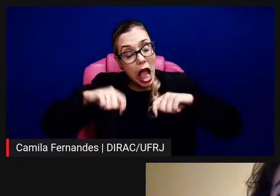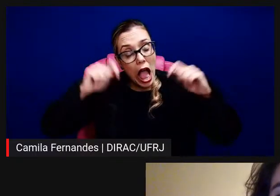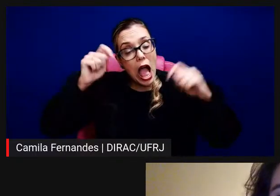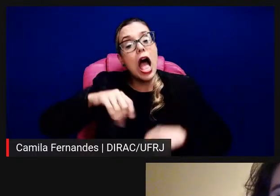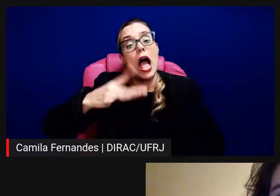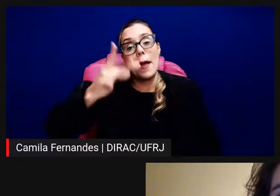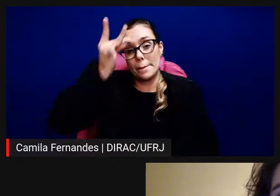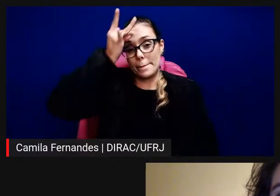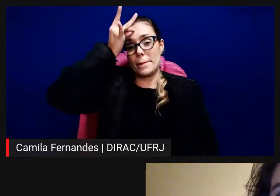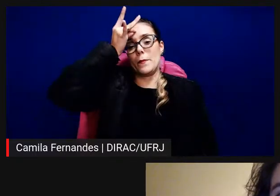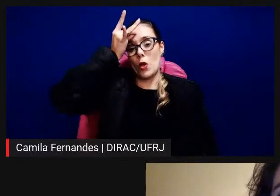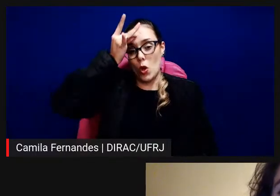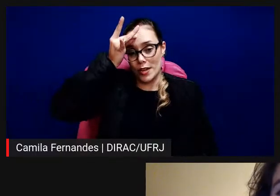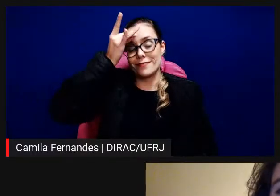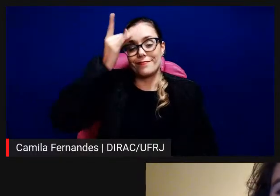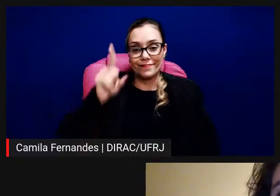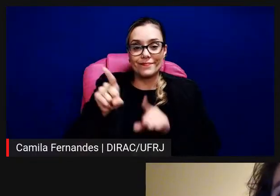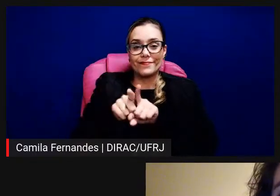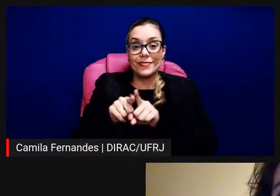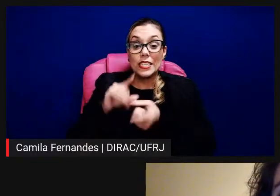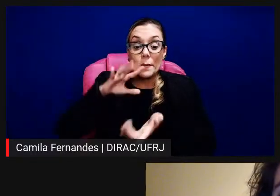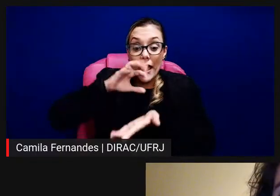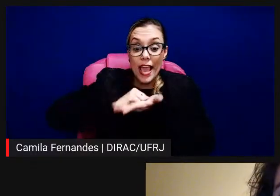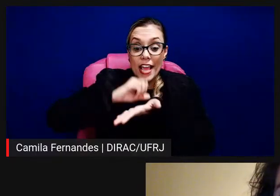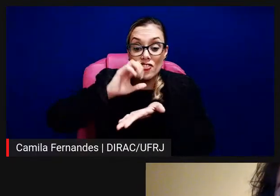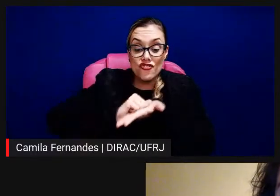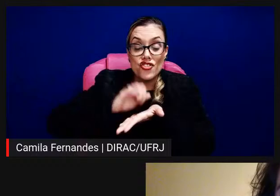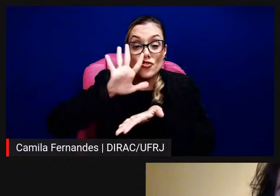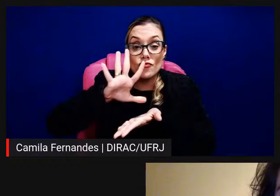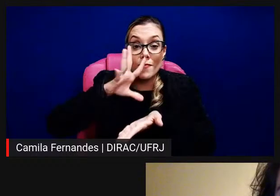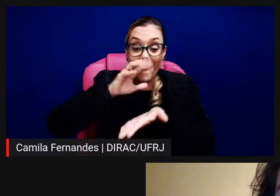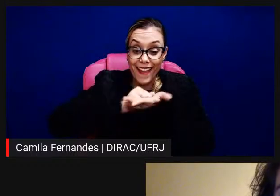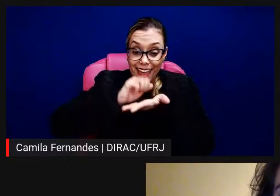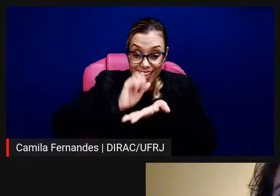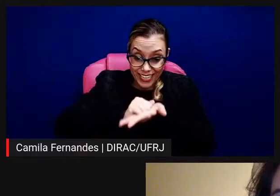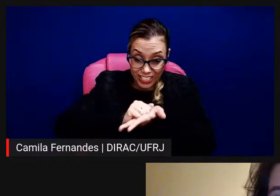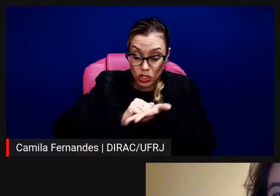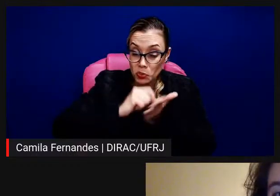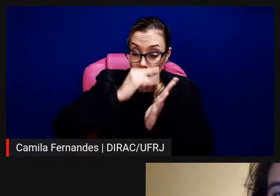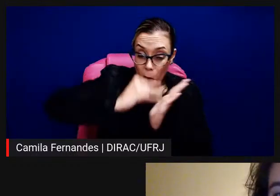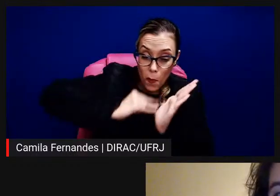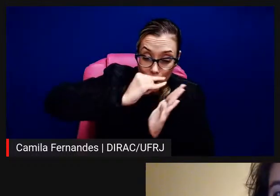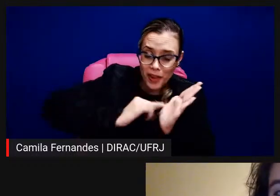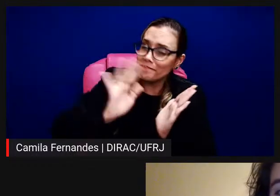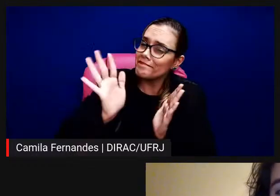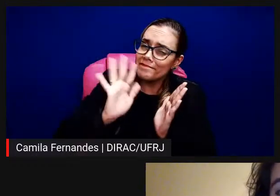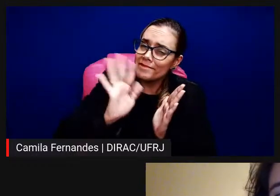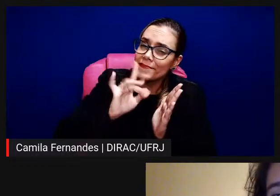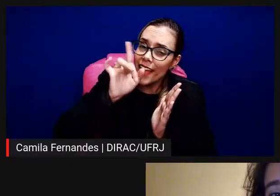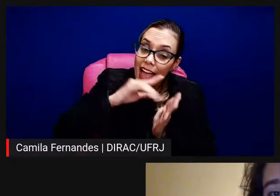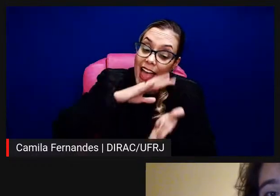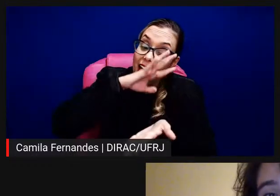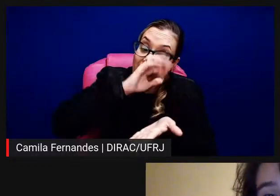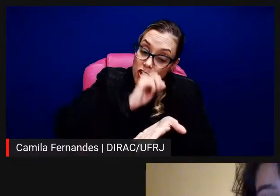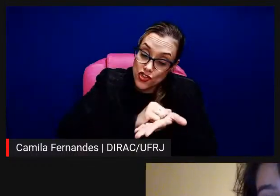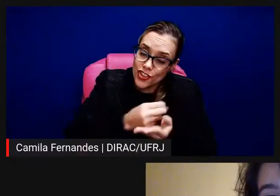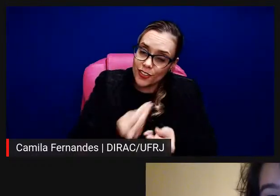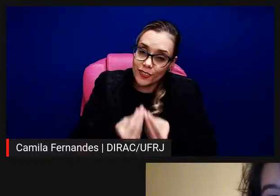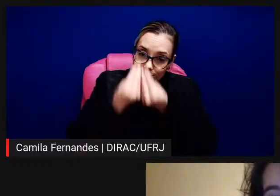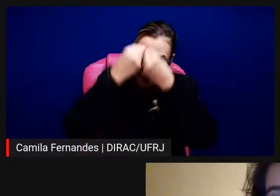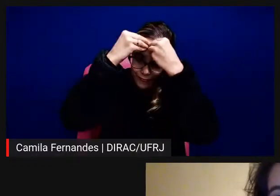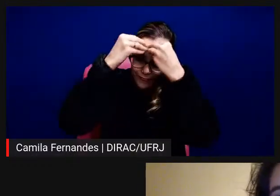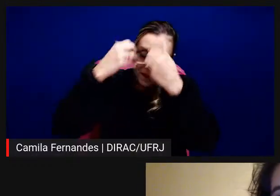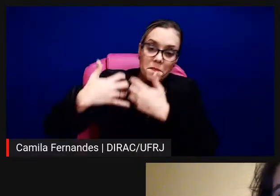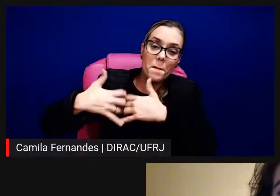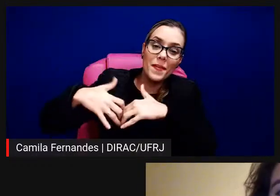de registro imaterial do trabalho, sabe, de registro do trabalho enquanto conversa, enquanto uma pessoa que passa para